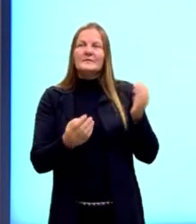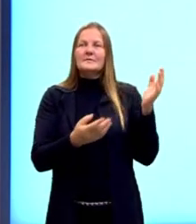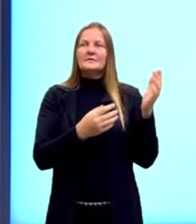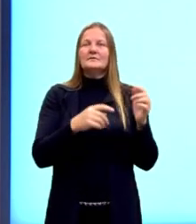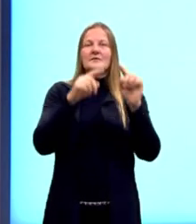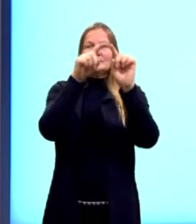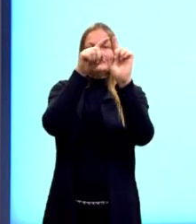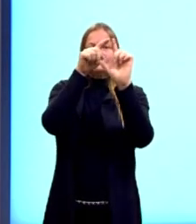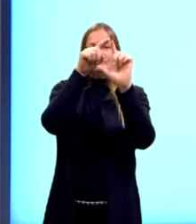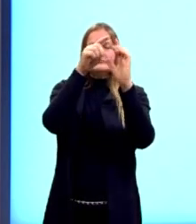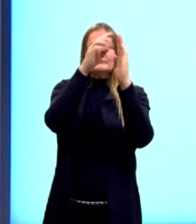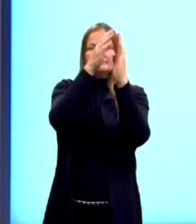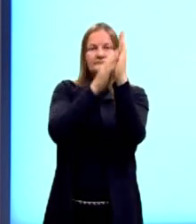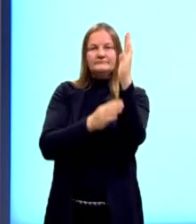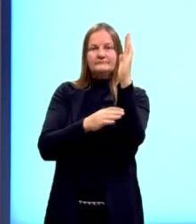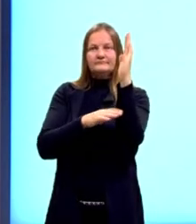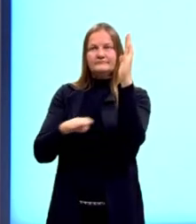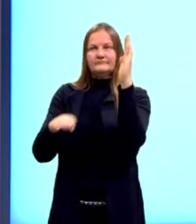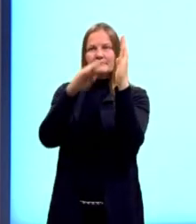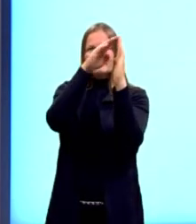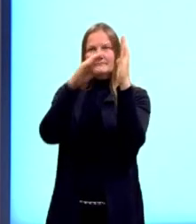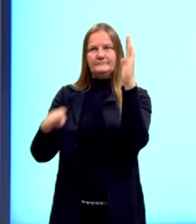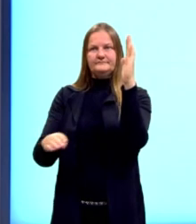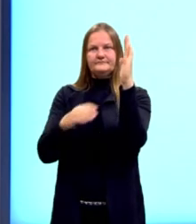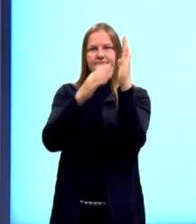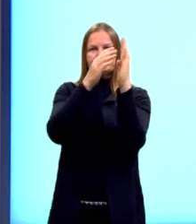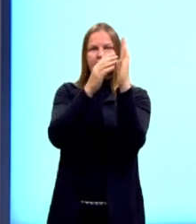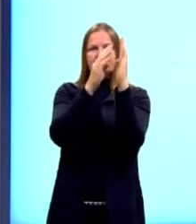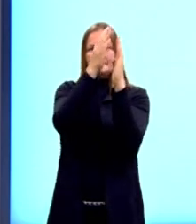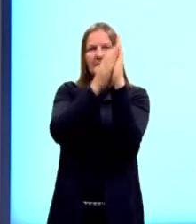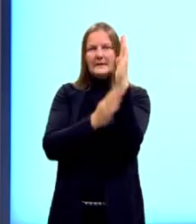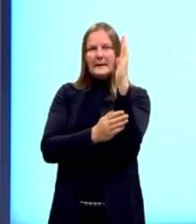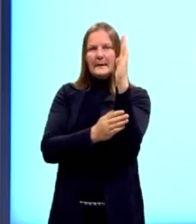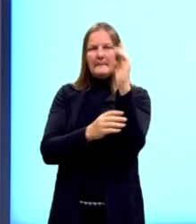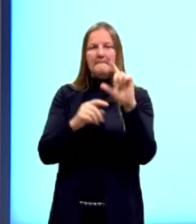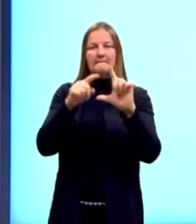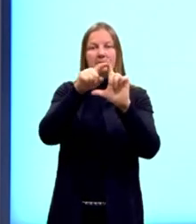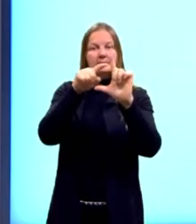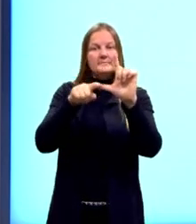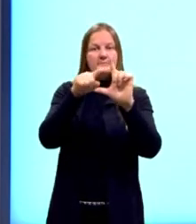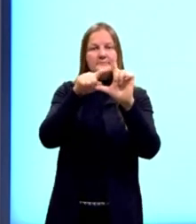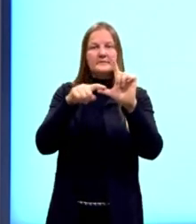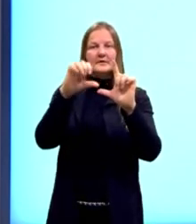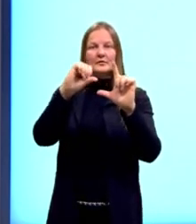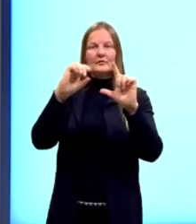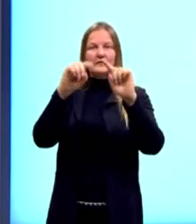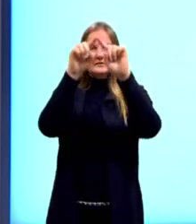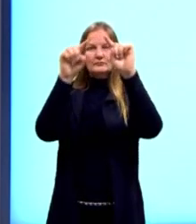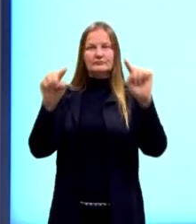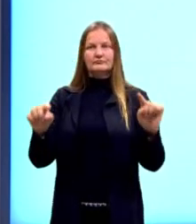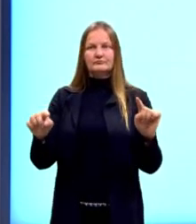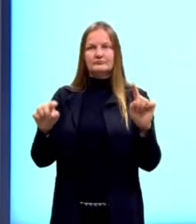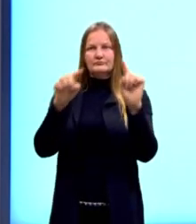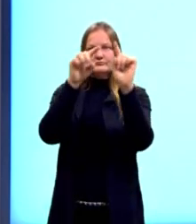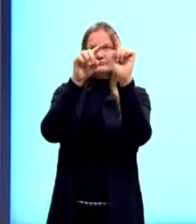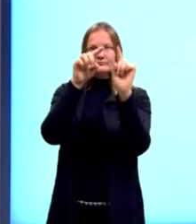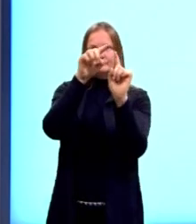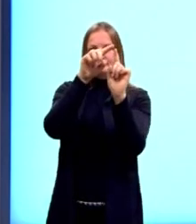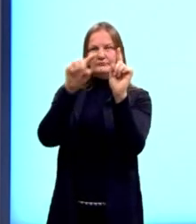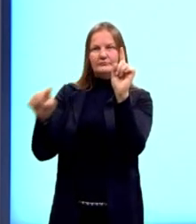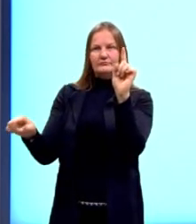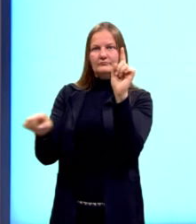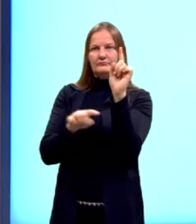triângulo de lados A, B e C, composto de um ângulo de 90 graus. Então, o quadrado da